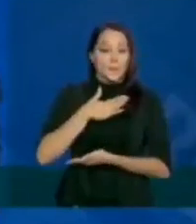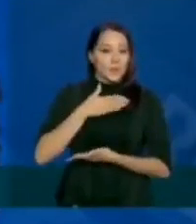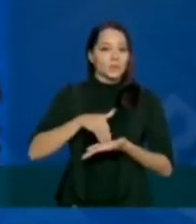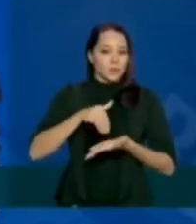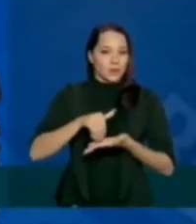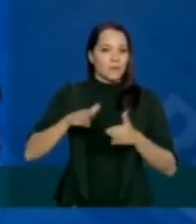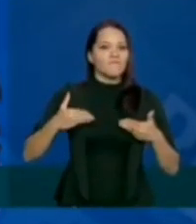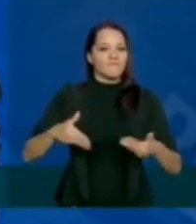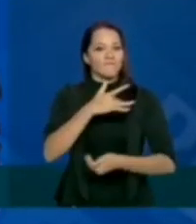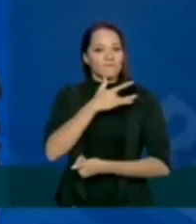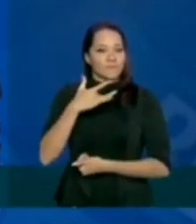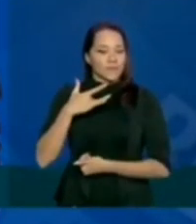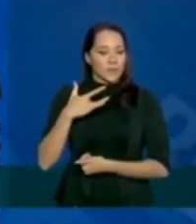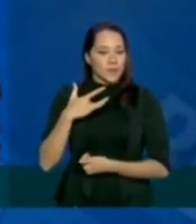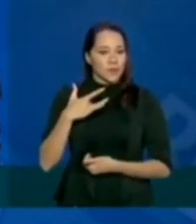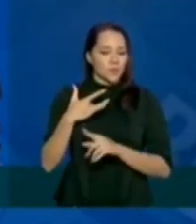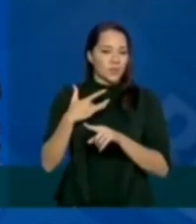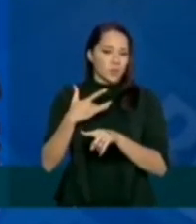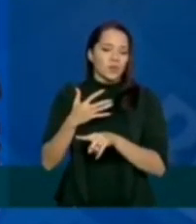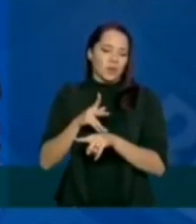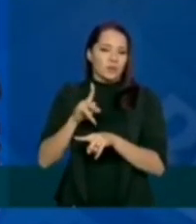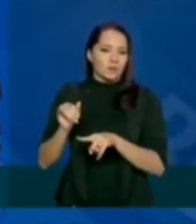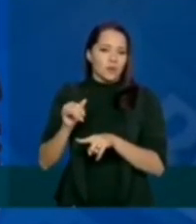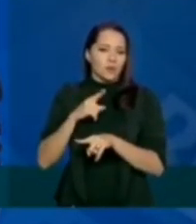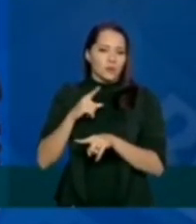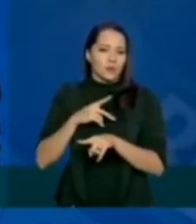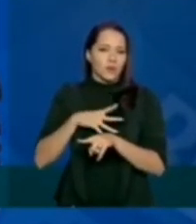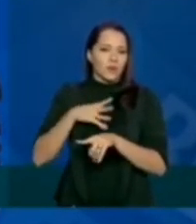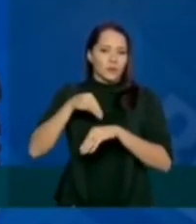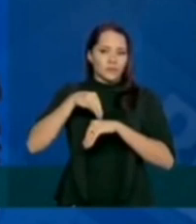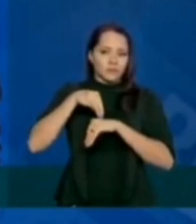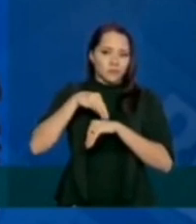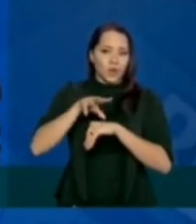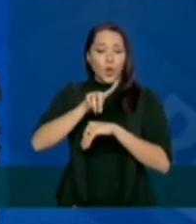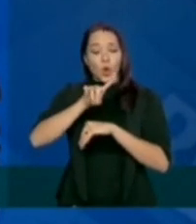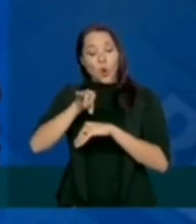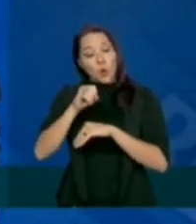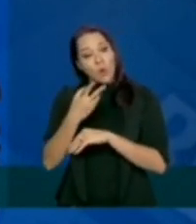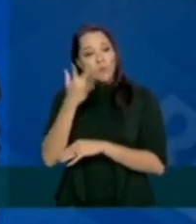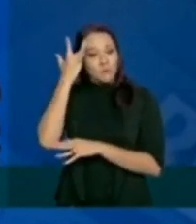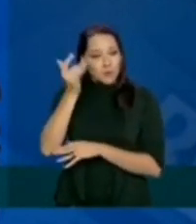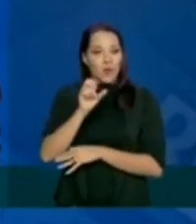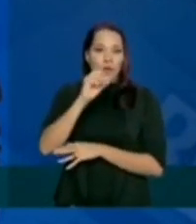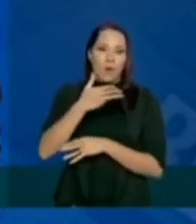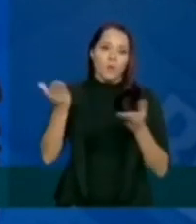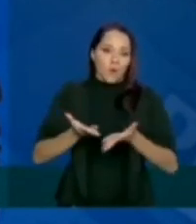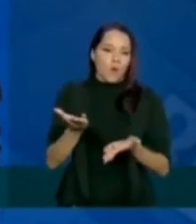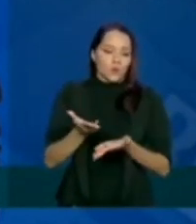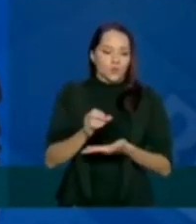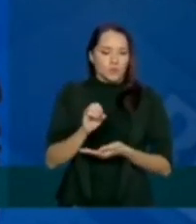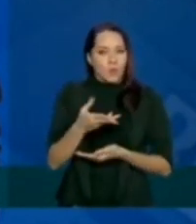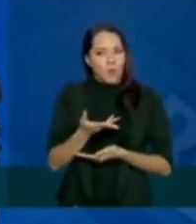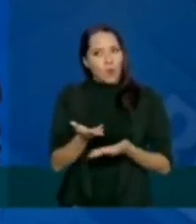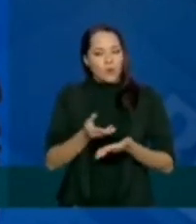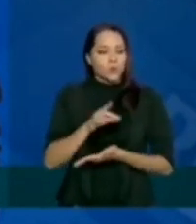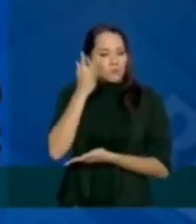A Secretaria do Ministério da Saúde, na qual ela vai ter publicidade ou no dia de amanhã, ou no dia de hoje, ou no dia de amanhã.